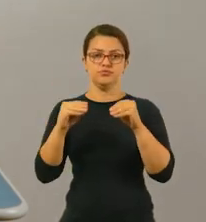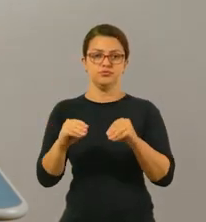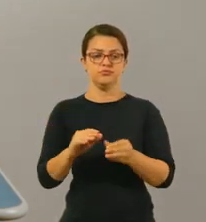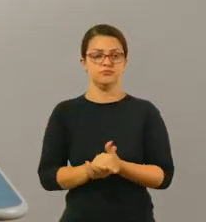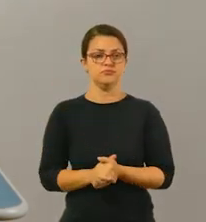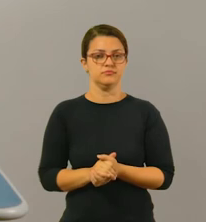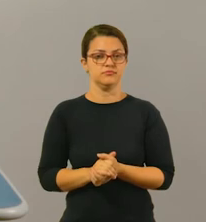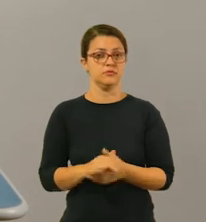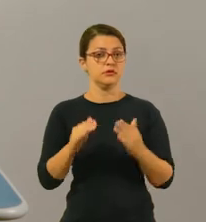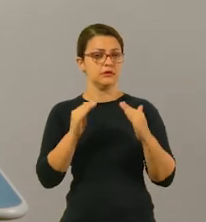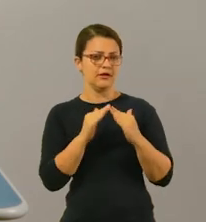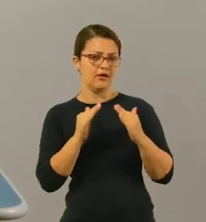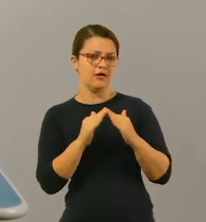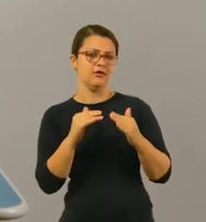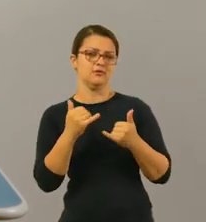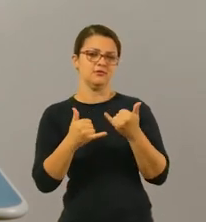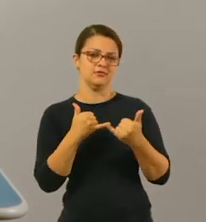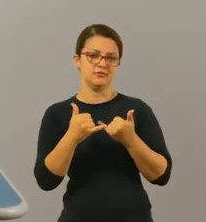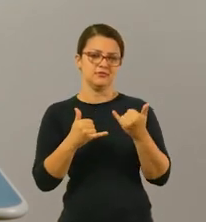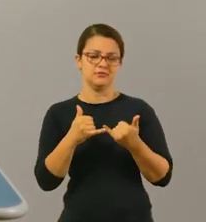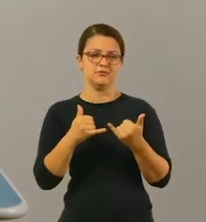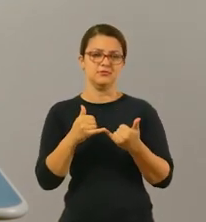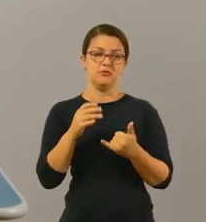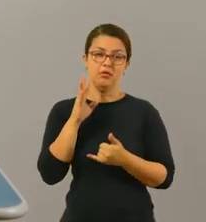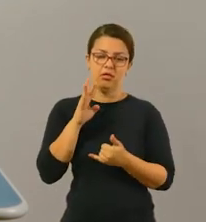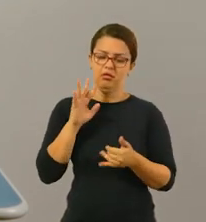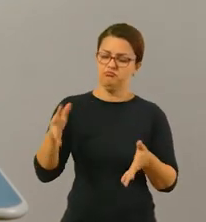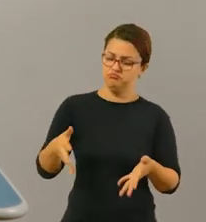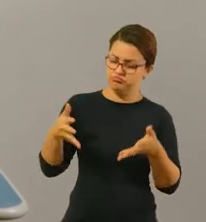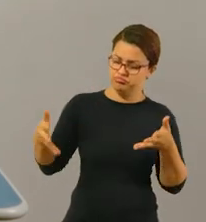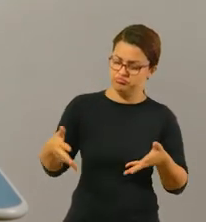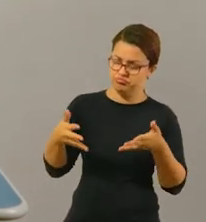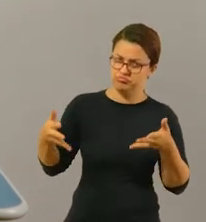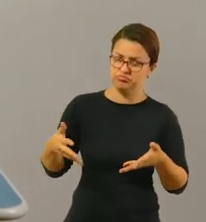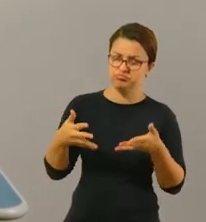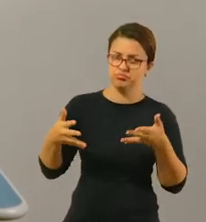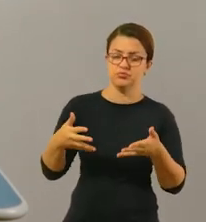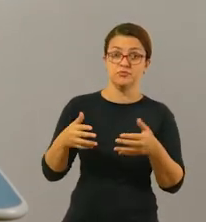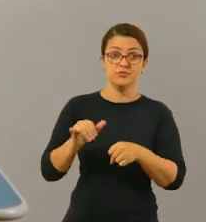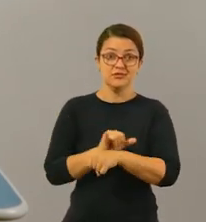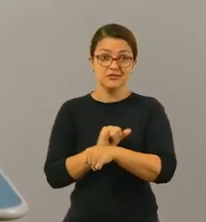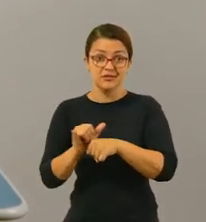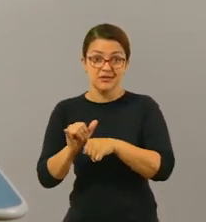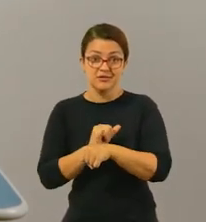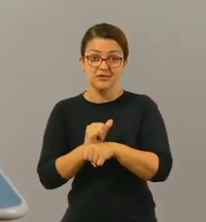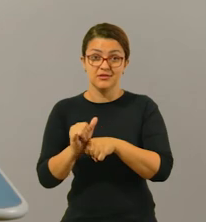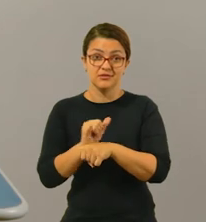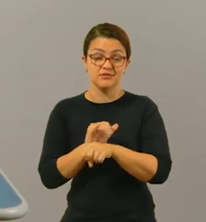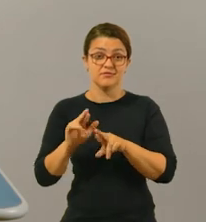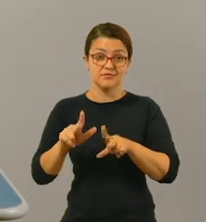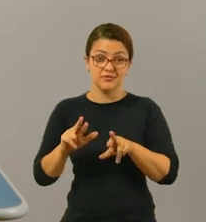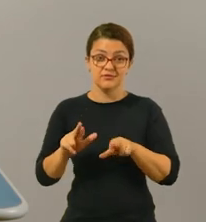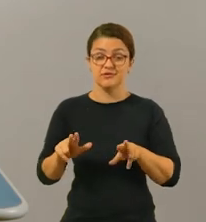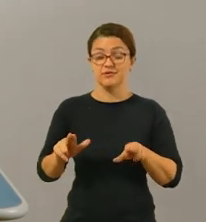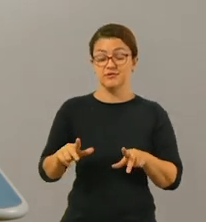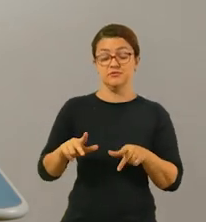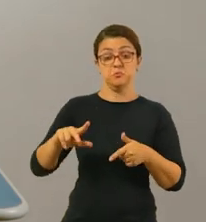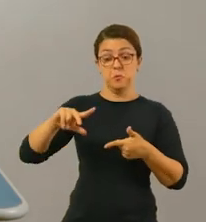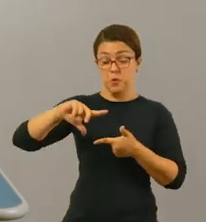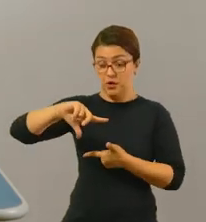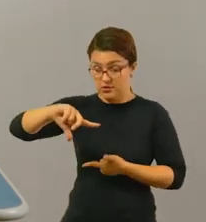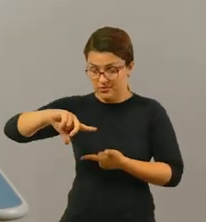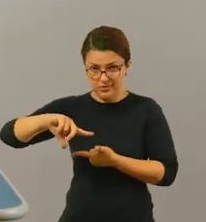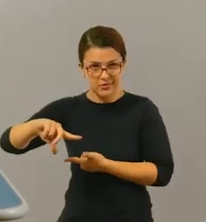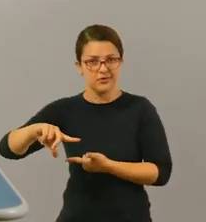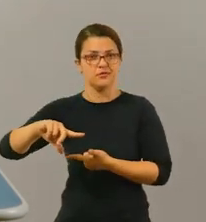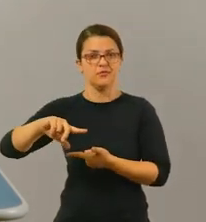atividades. E façam em casa, é uma brincadeira bem rica, dá para você fazer bastante mudanças, né? Quanto mais cartões